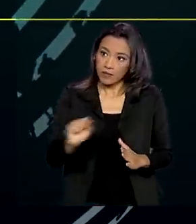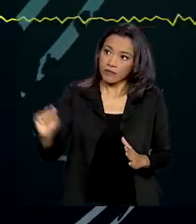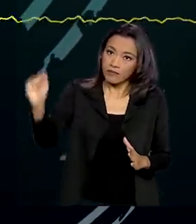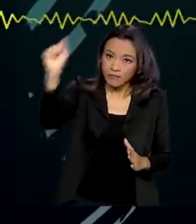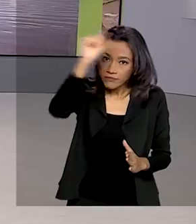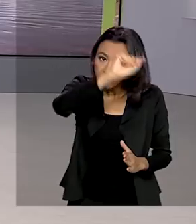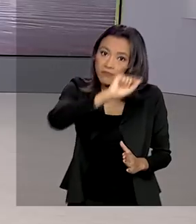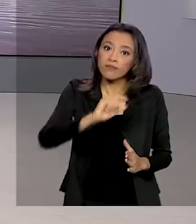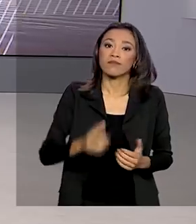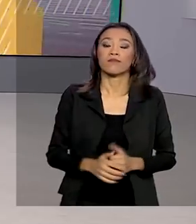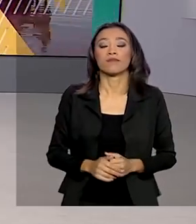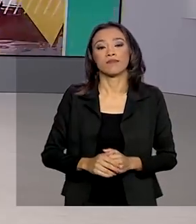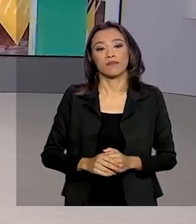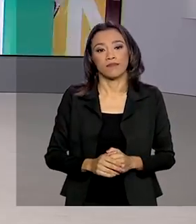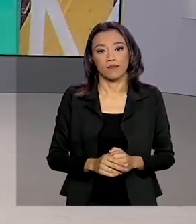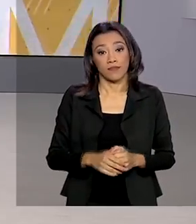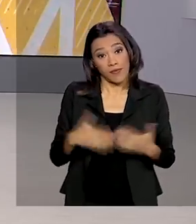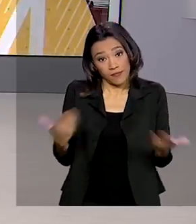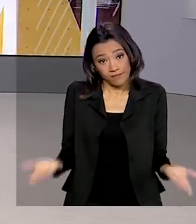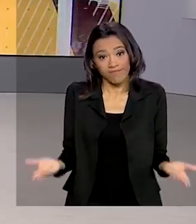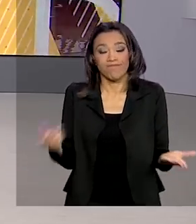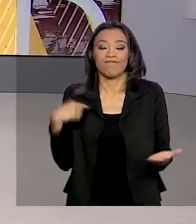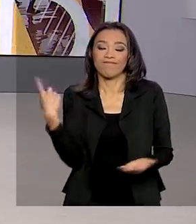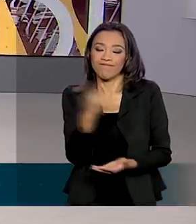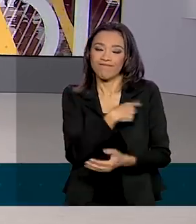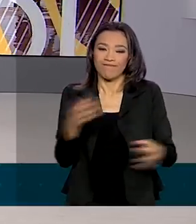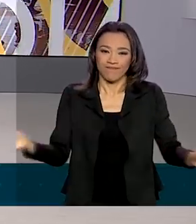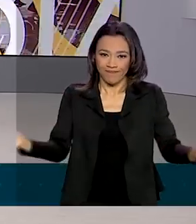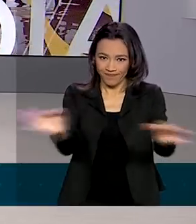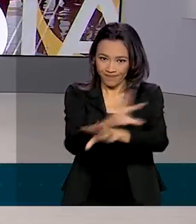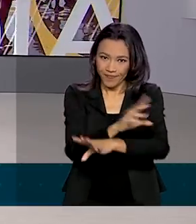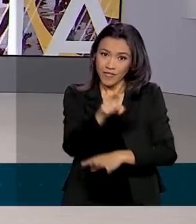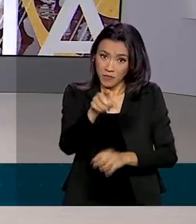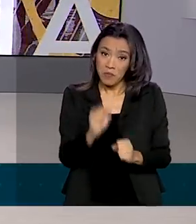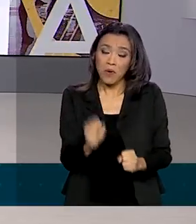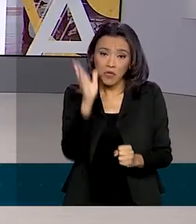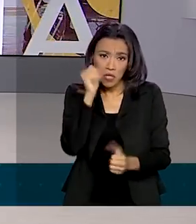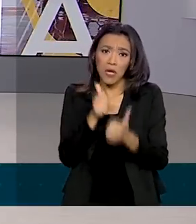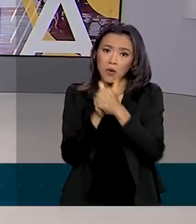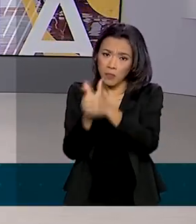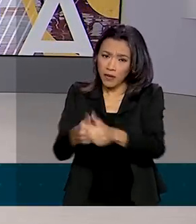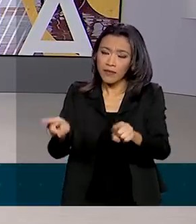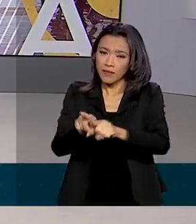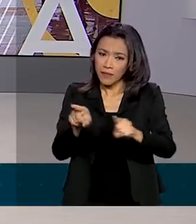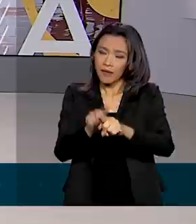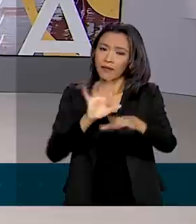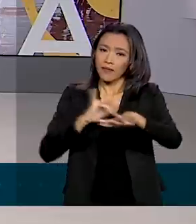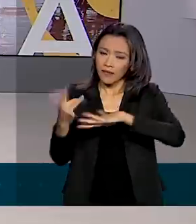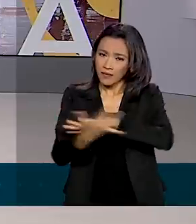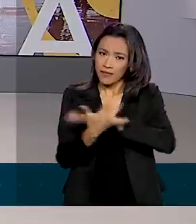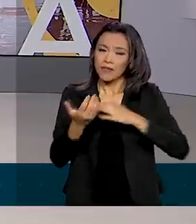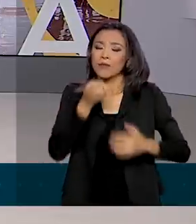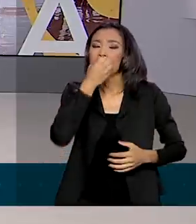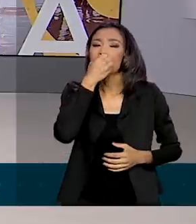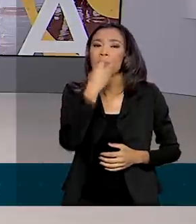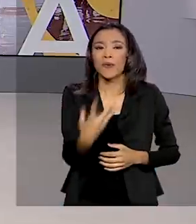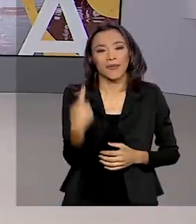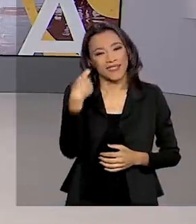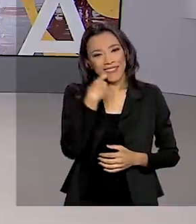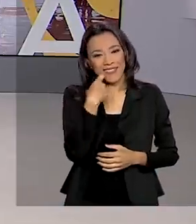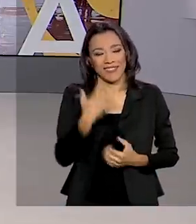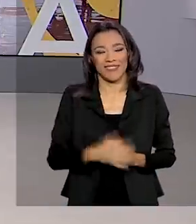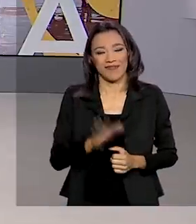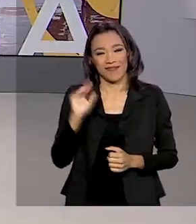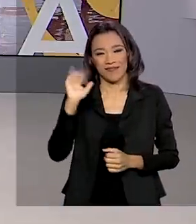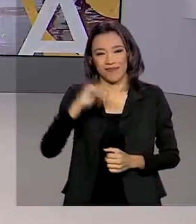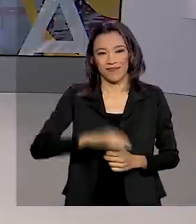saúde. É isso, o Brasil em Dia termina aqui, você pode nos acompanhar também pelas redes sociais. Boa sexta-feira para você,